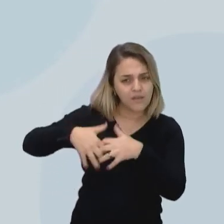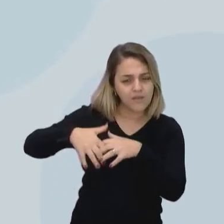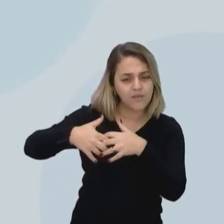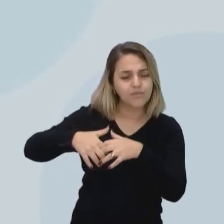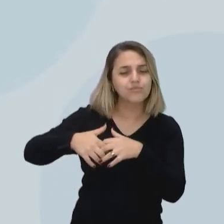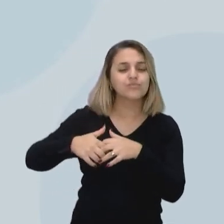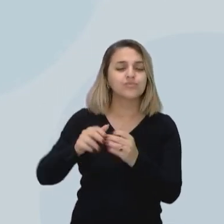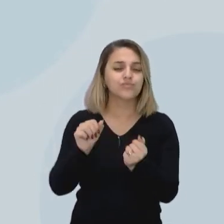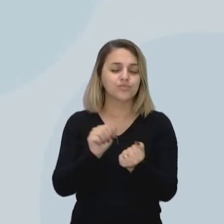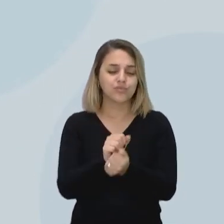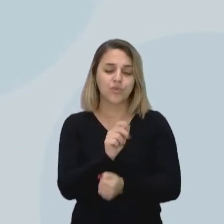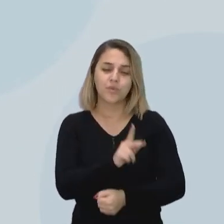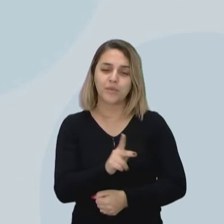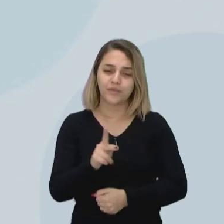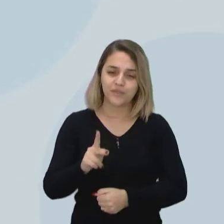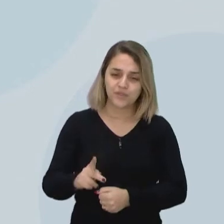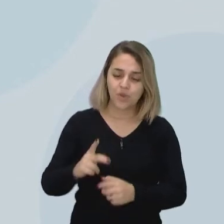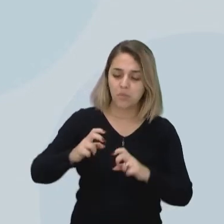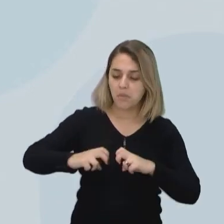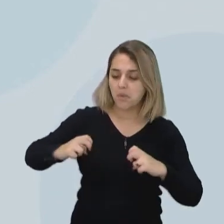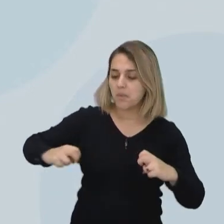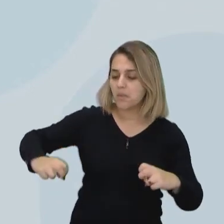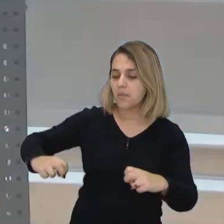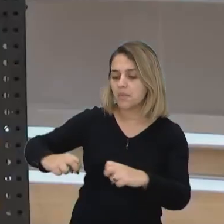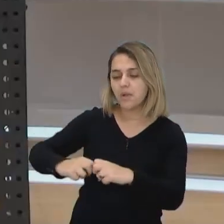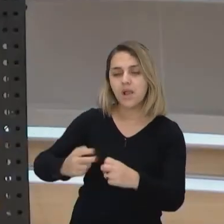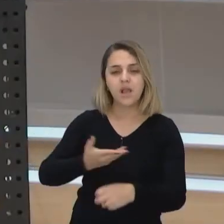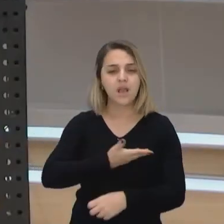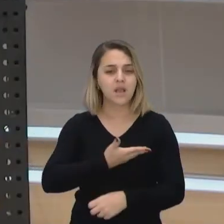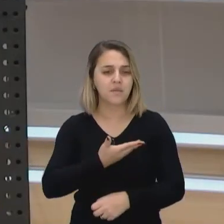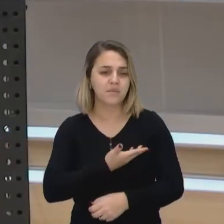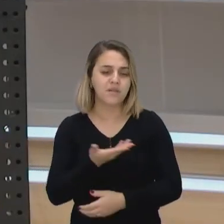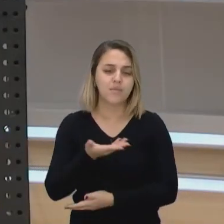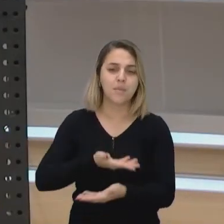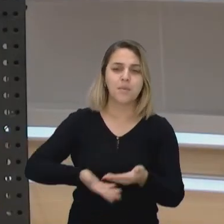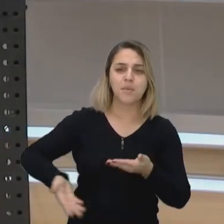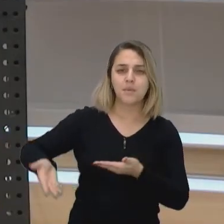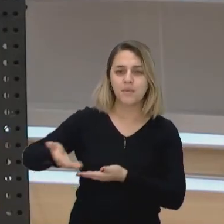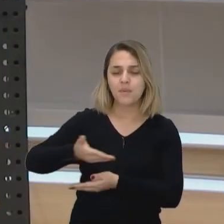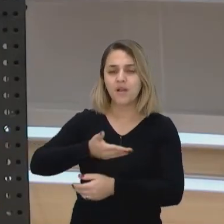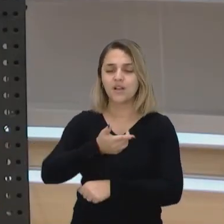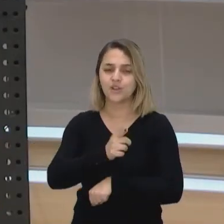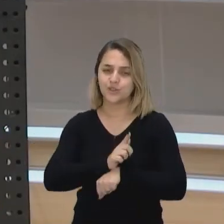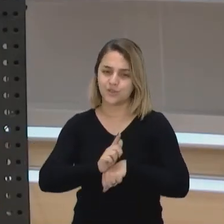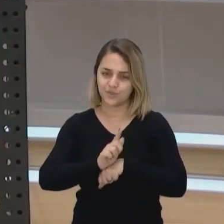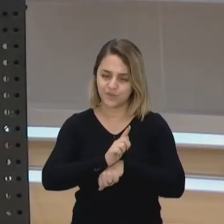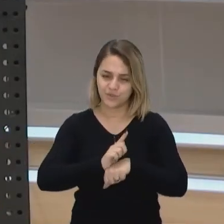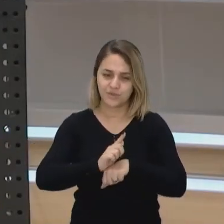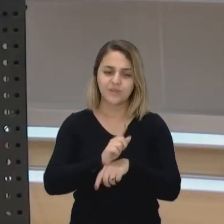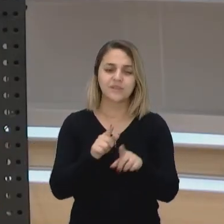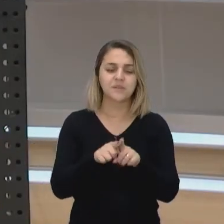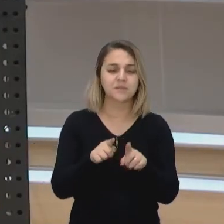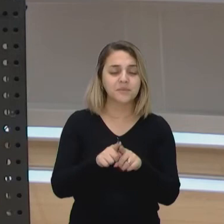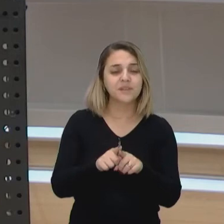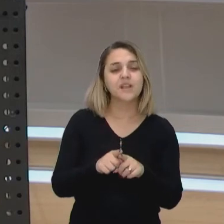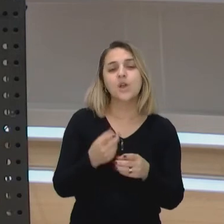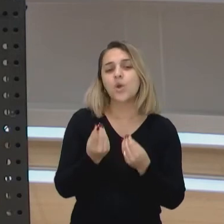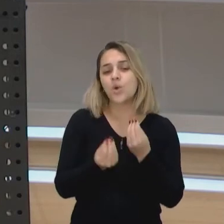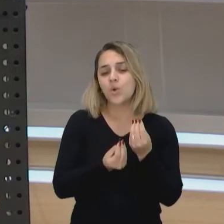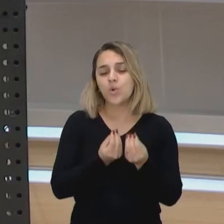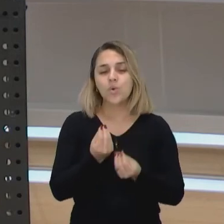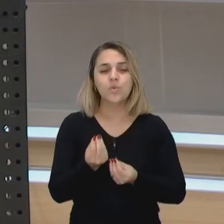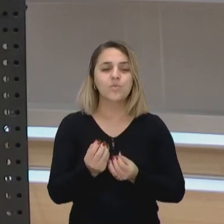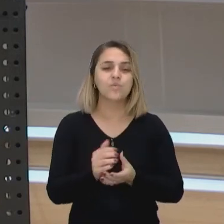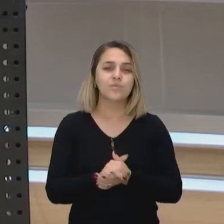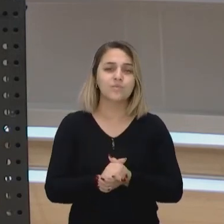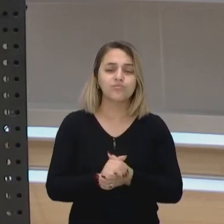com o professor de vocês aí na escola de vocês com os gestores aí de que forma que vocês podem estar é vamos